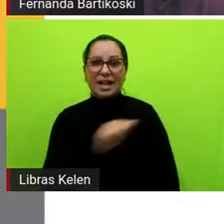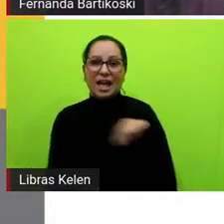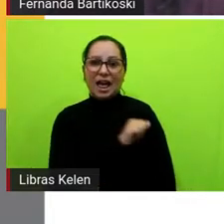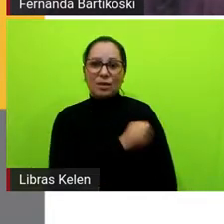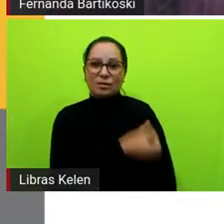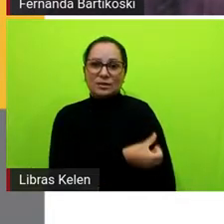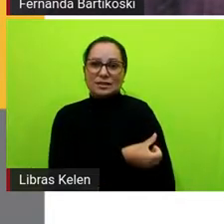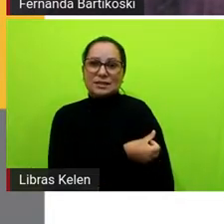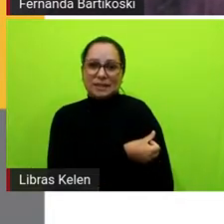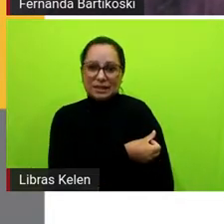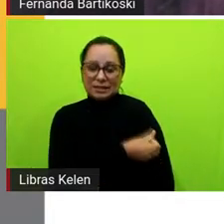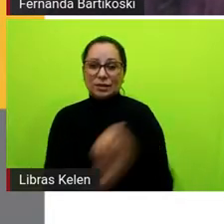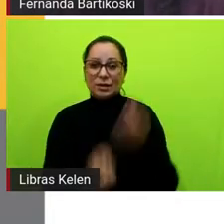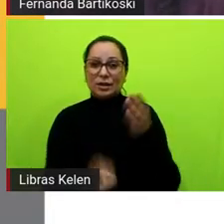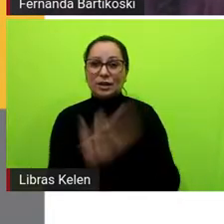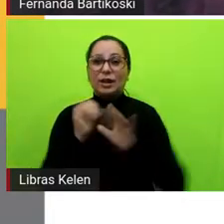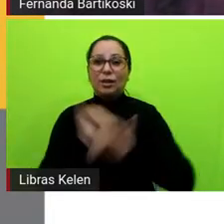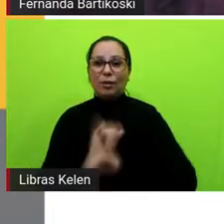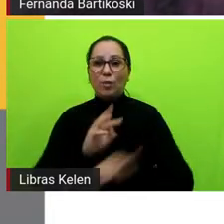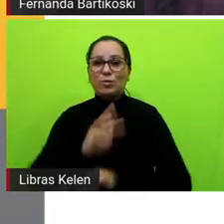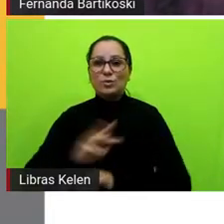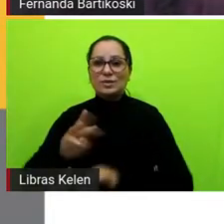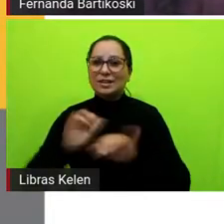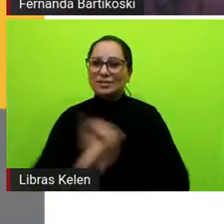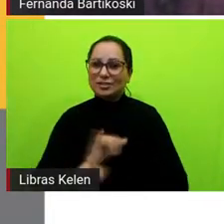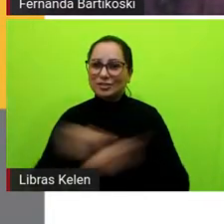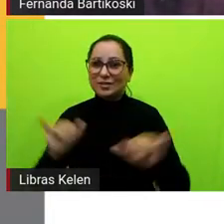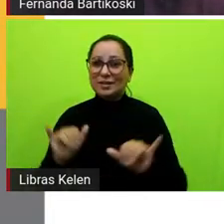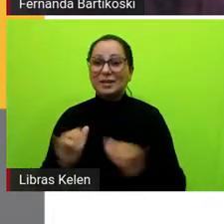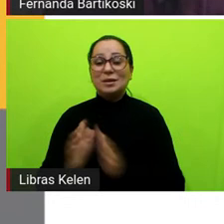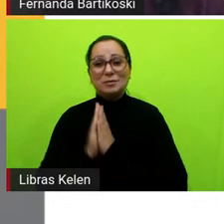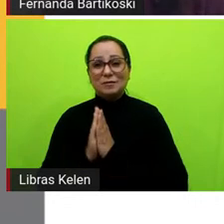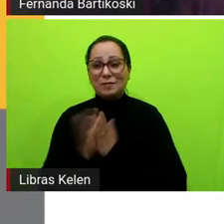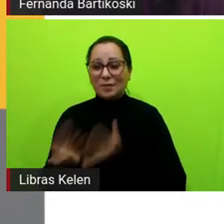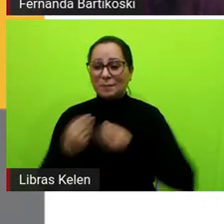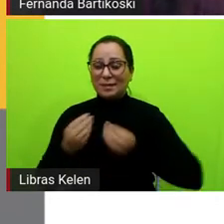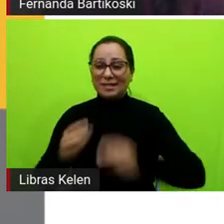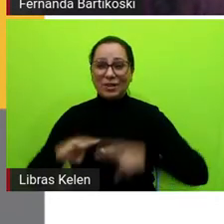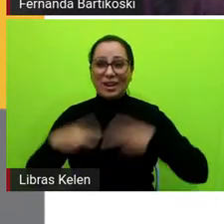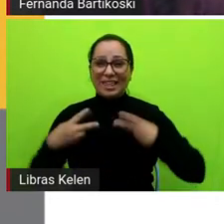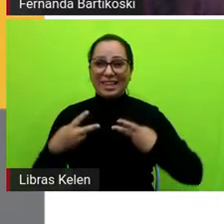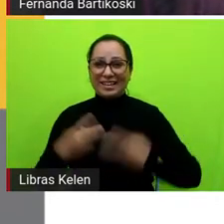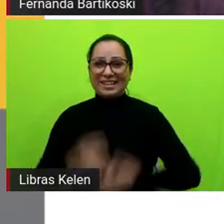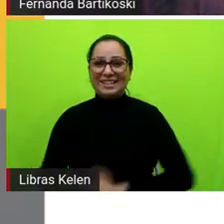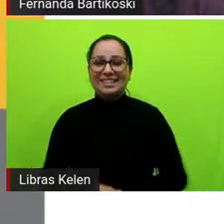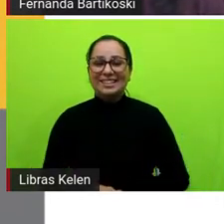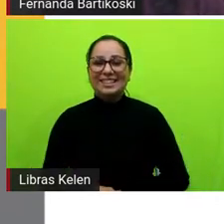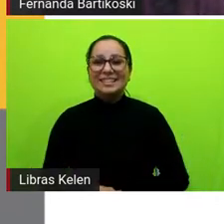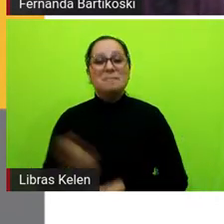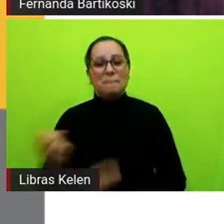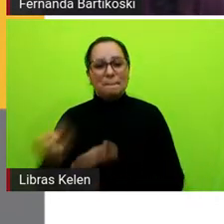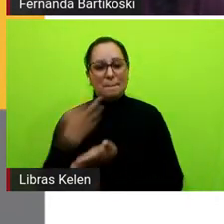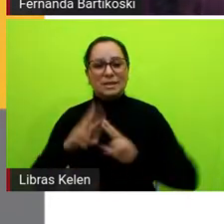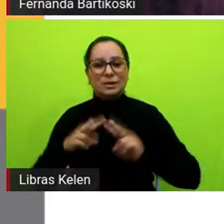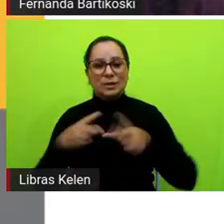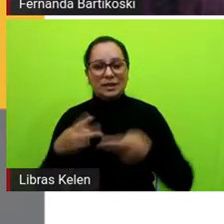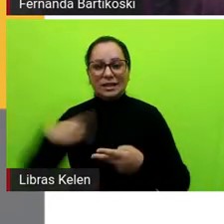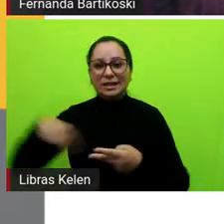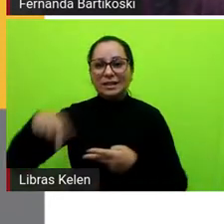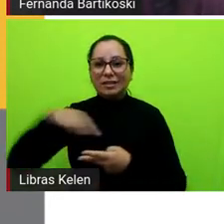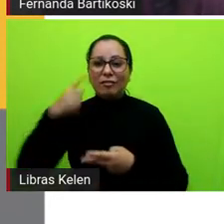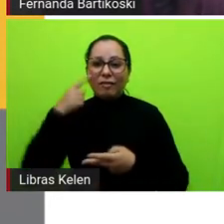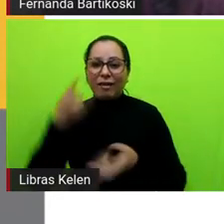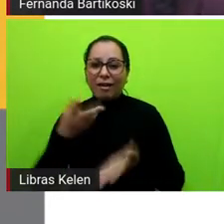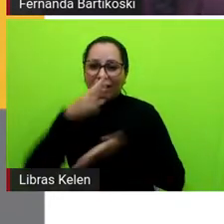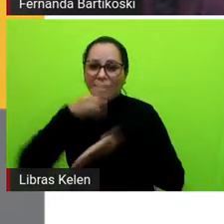para divulgar. Por favor, professora Beatriz, manda o link do blog, manda o link para a gente que a gente quer ler o